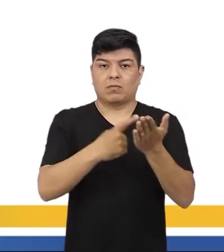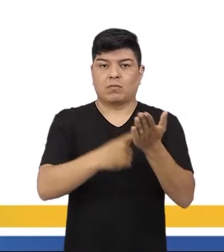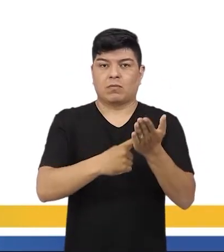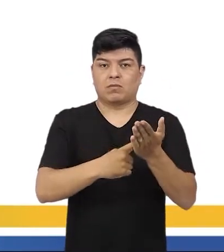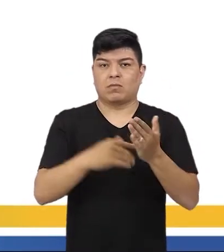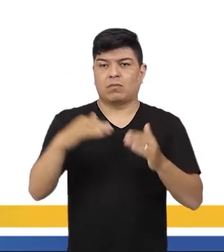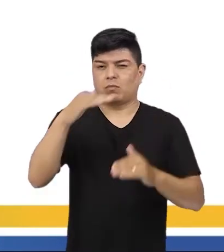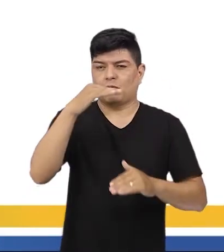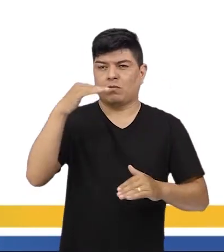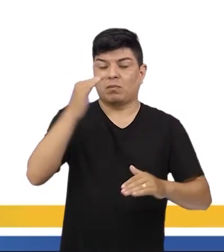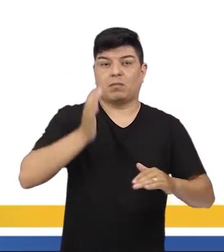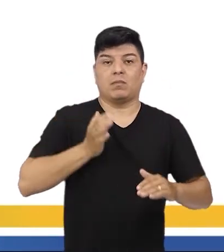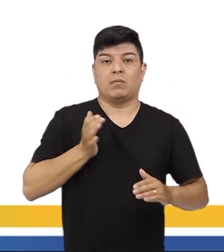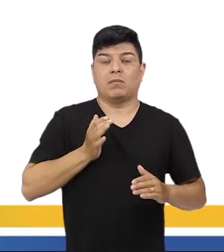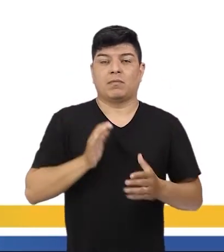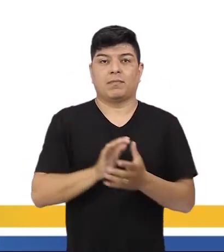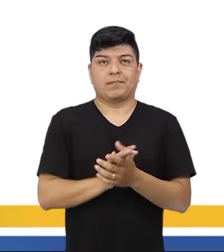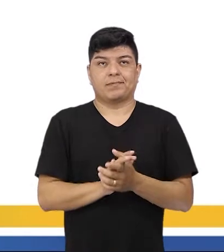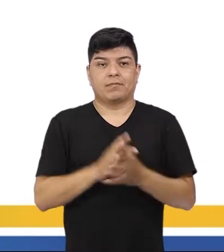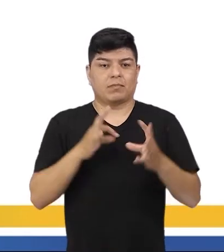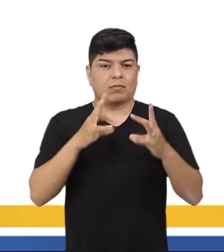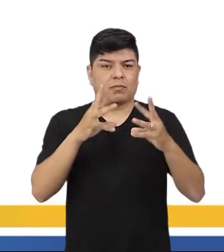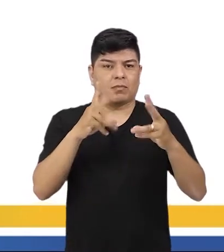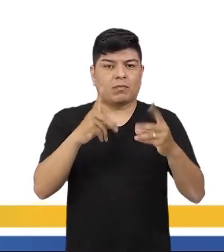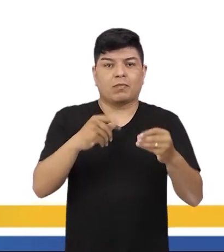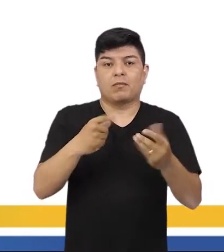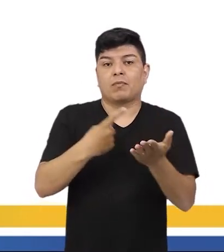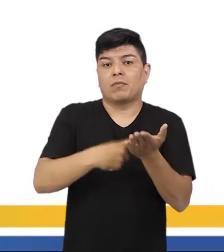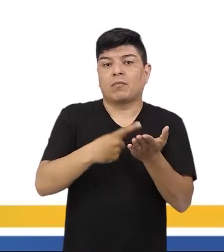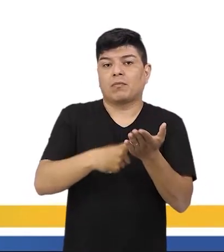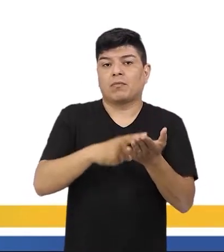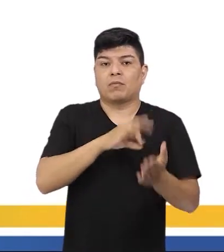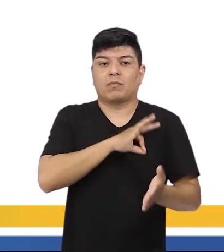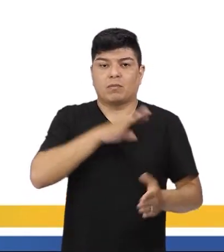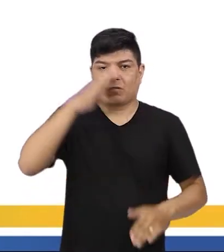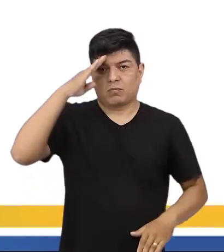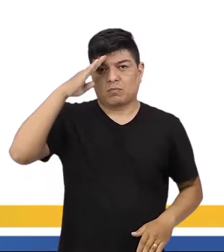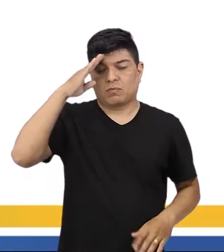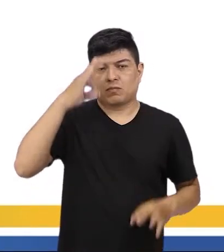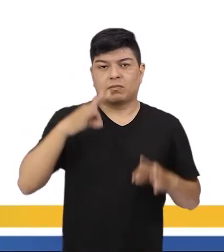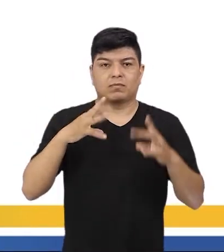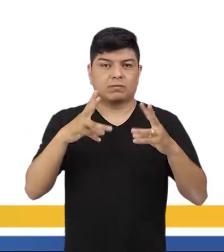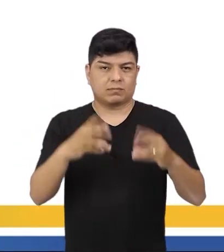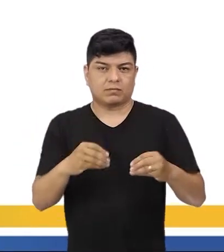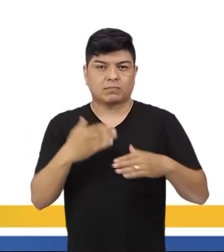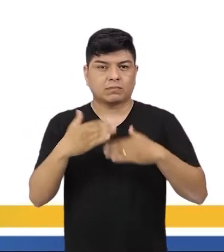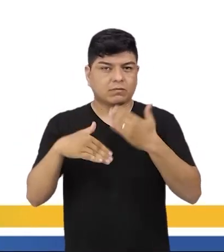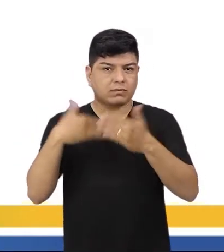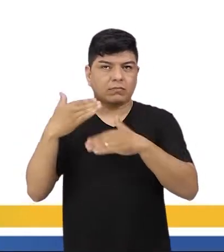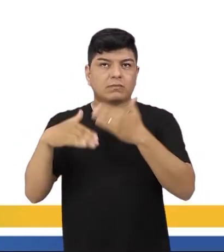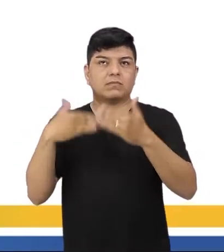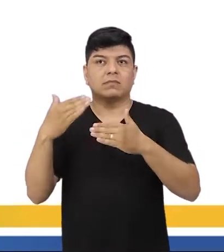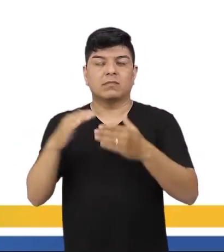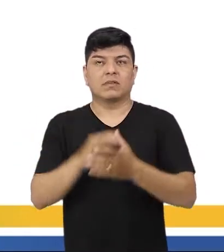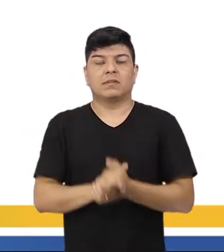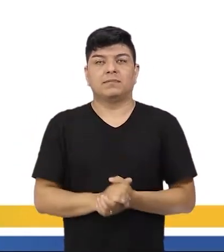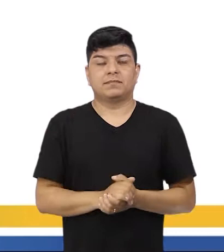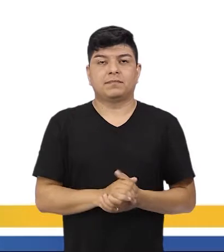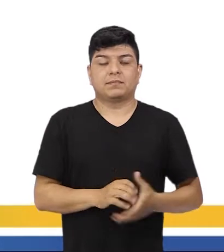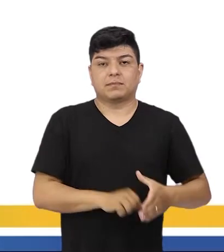as elites, né? O cenário, ele foi todo estabelecido com os militares, a elite para esse processo de